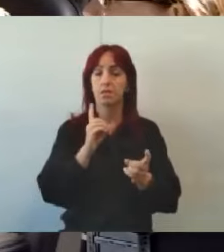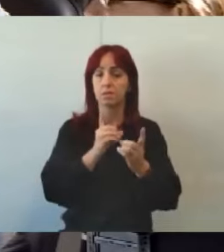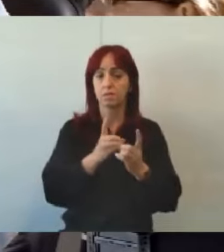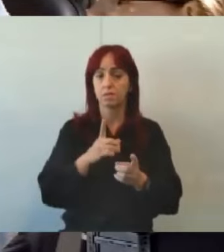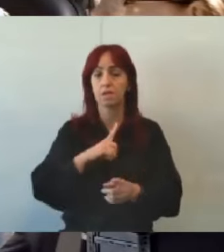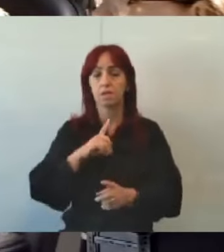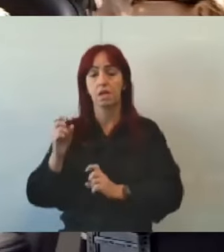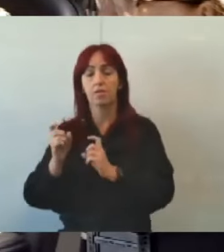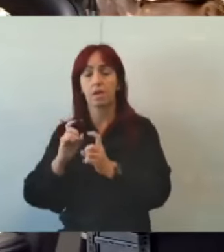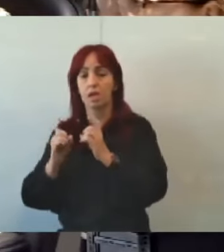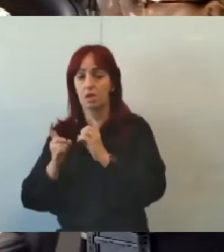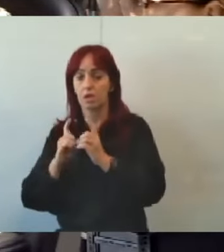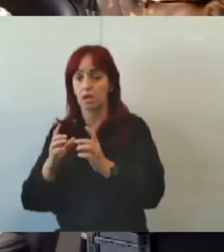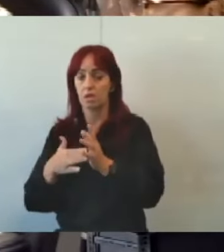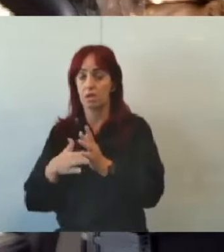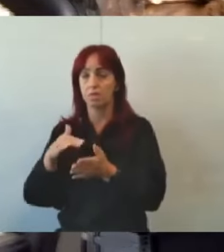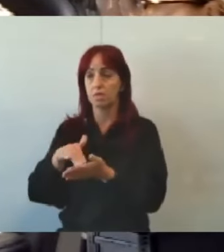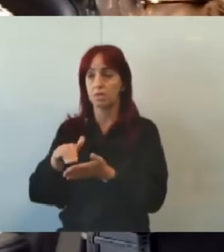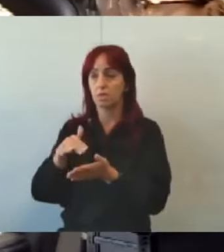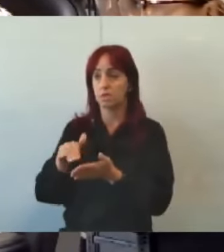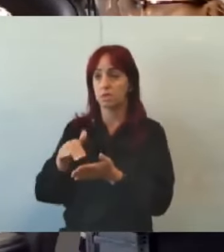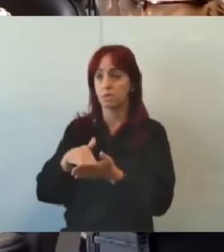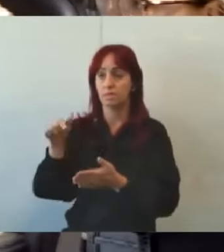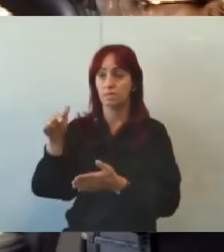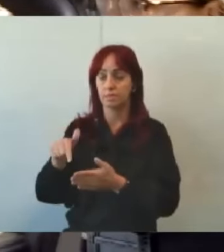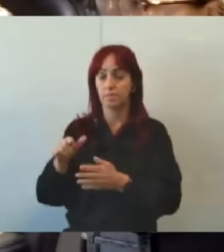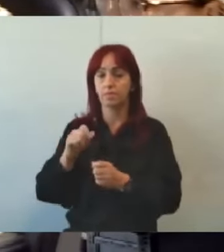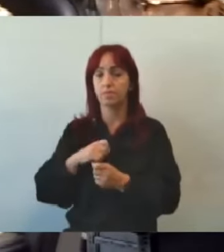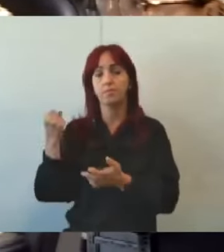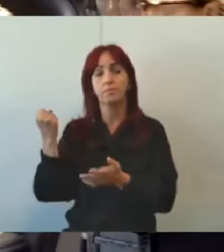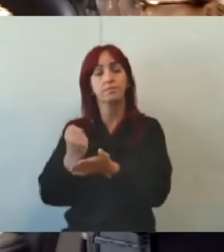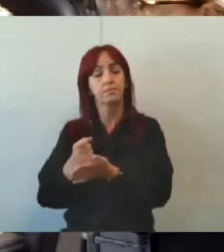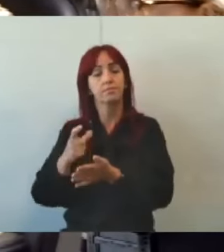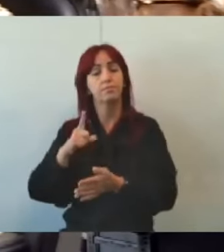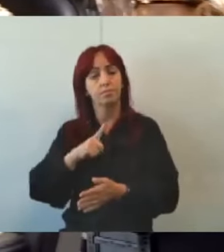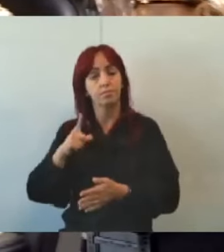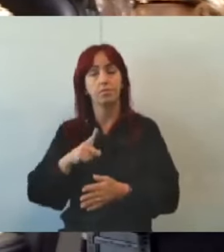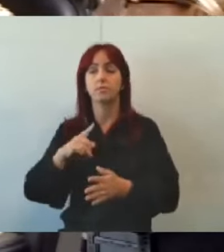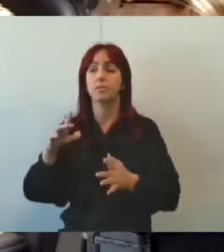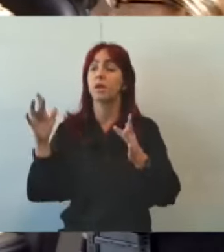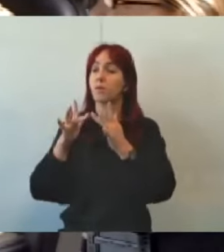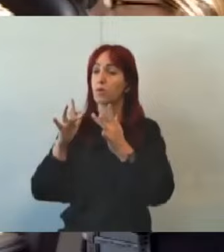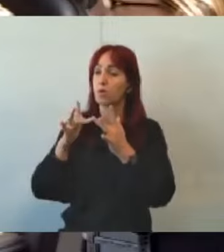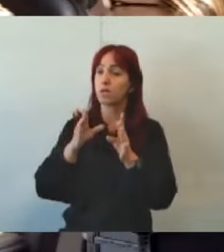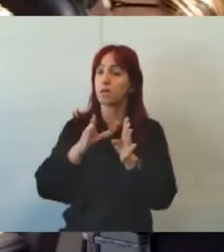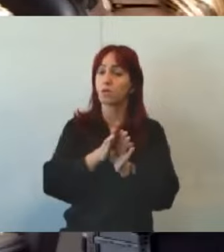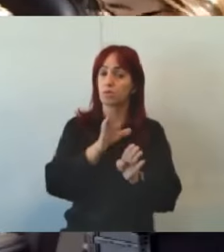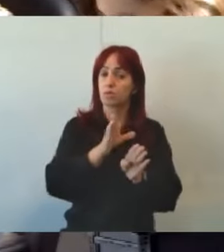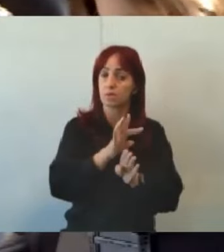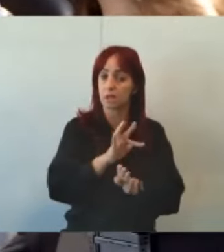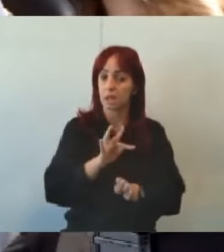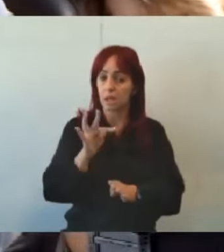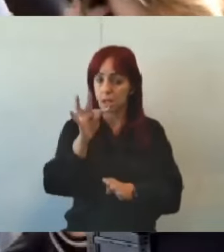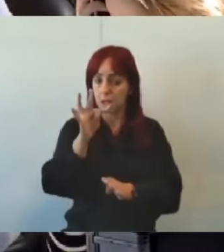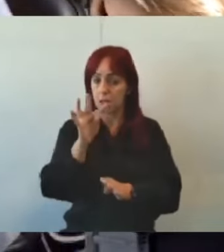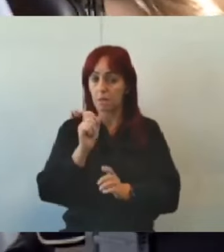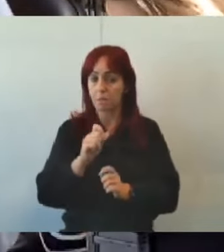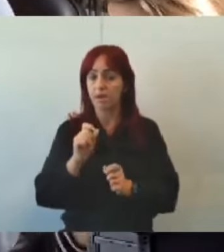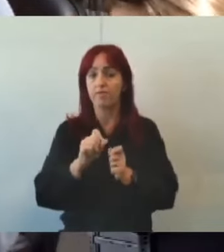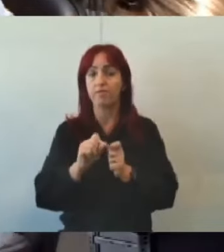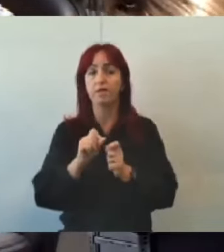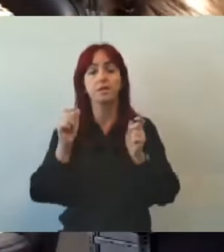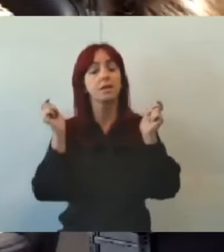na última reunião com secretário, ficou ali definido que já estaria entrando em contato com os conselheiros para poder fazer essa